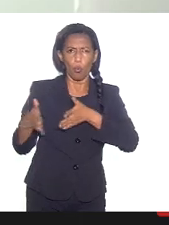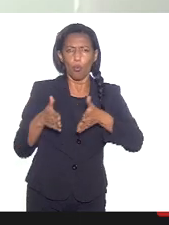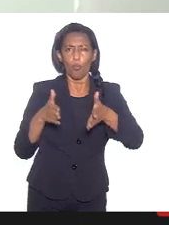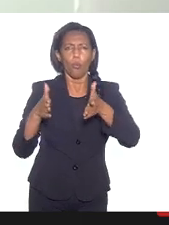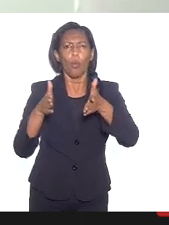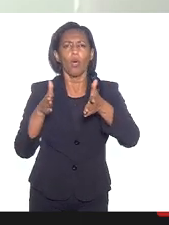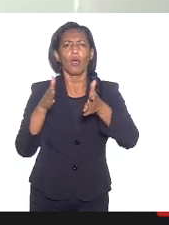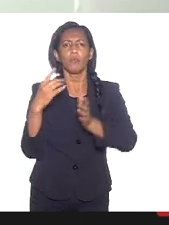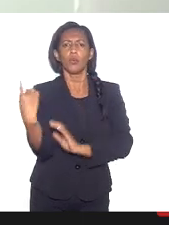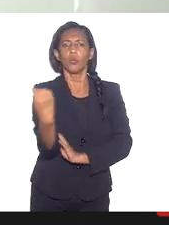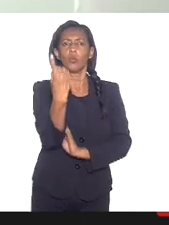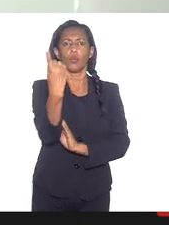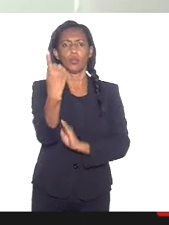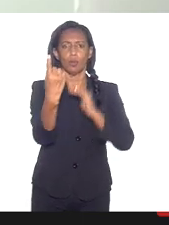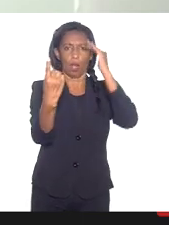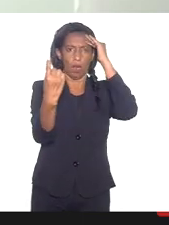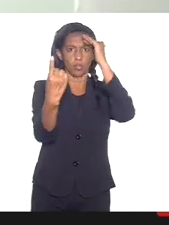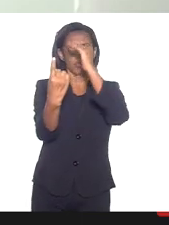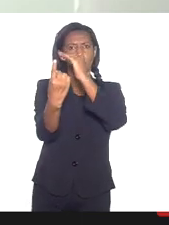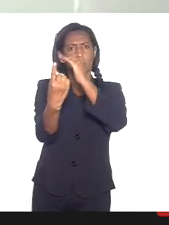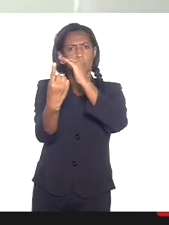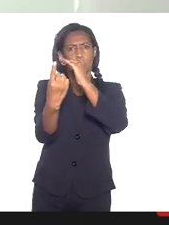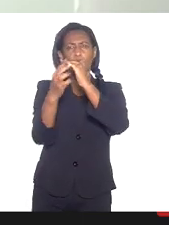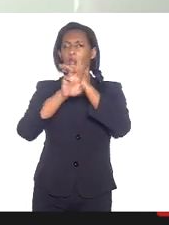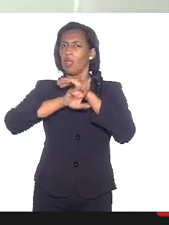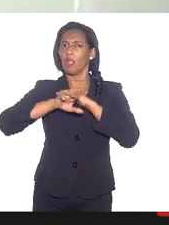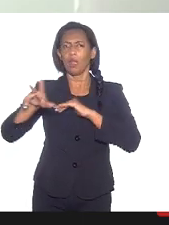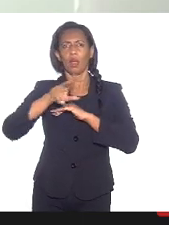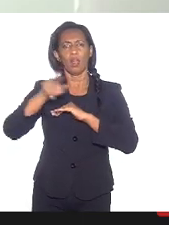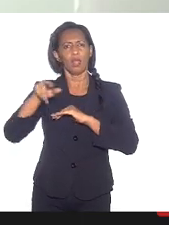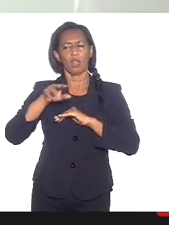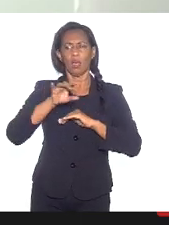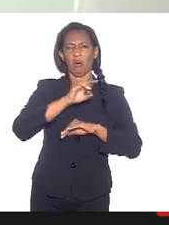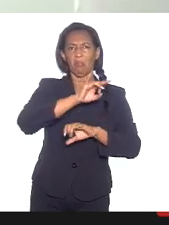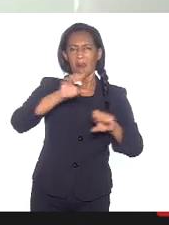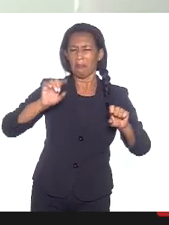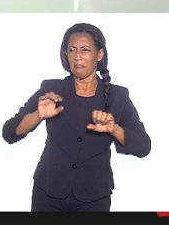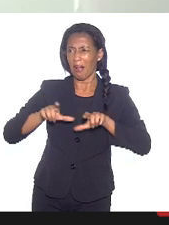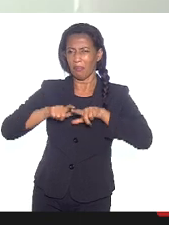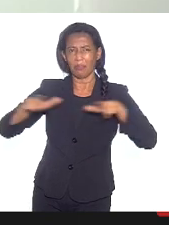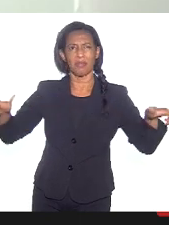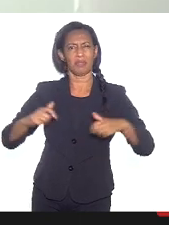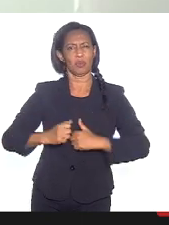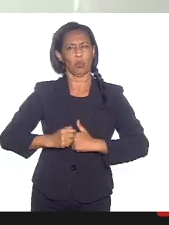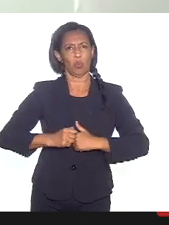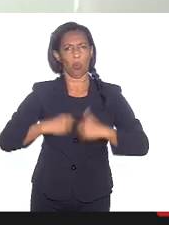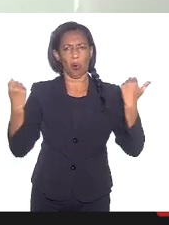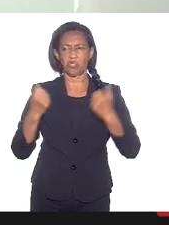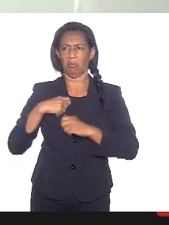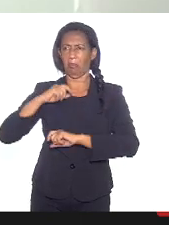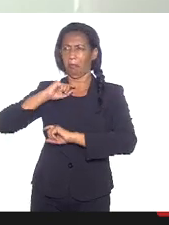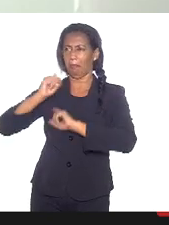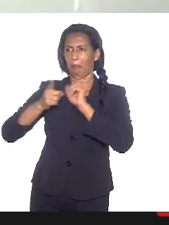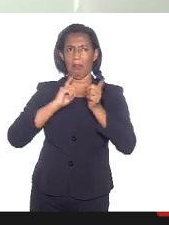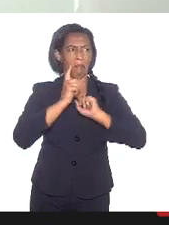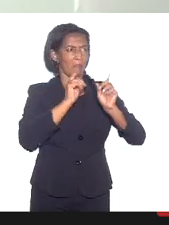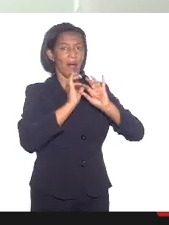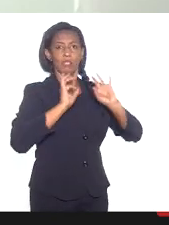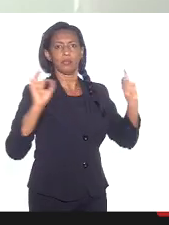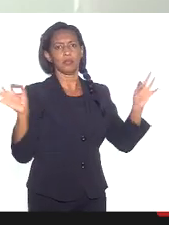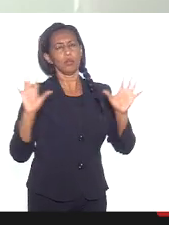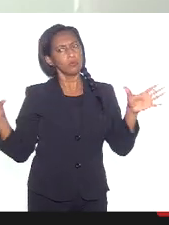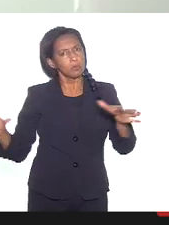respeito mútuo e não para disseminar cada vez mais ódio, mais crítica uns aos outros. Que nos